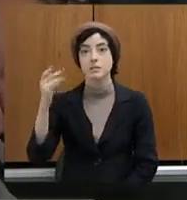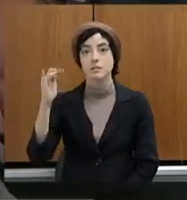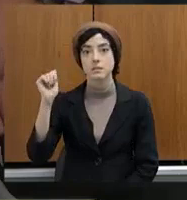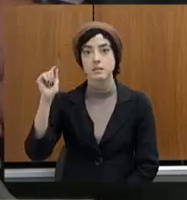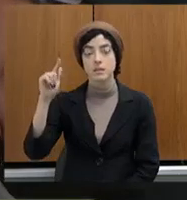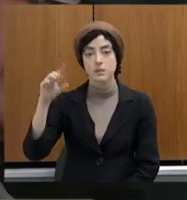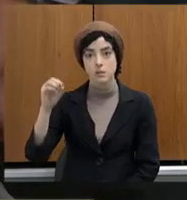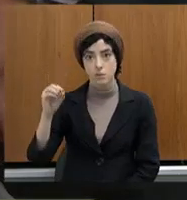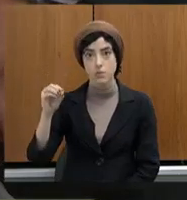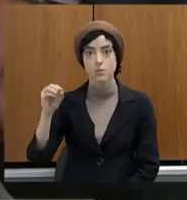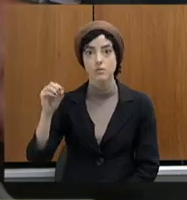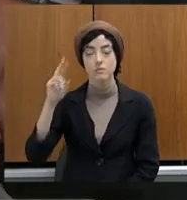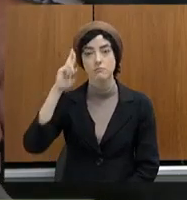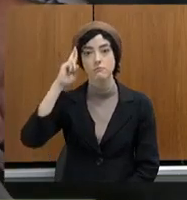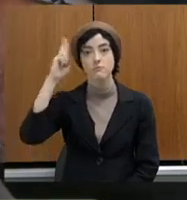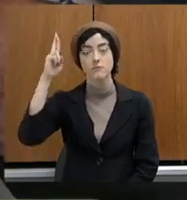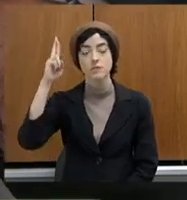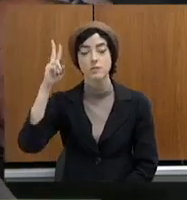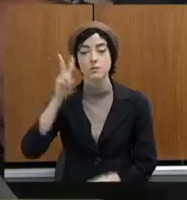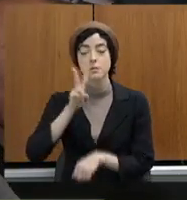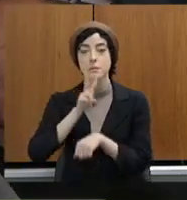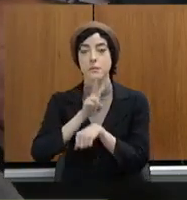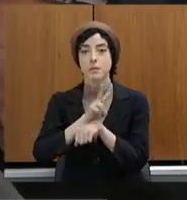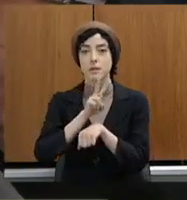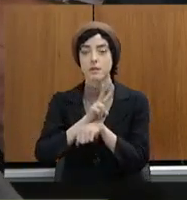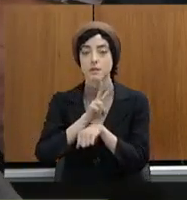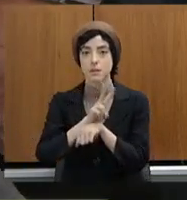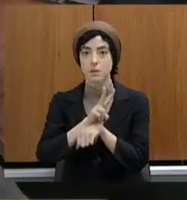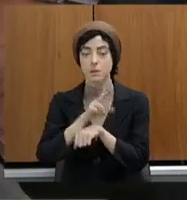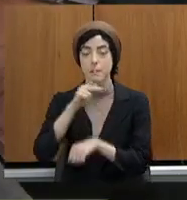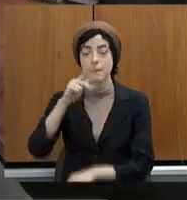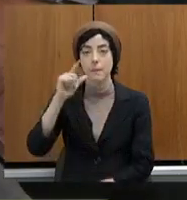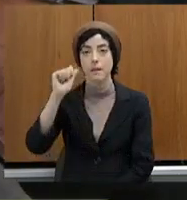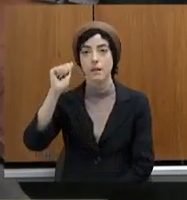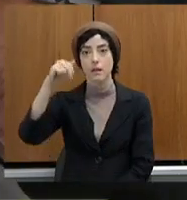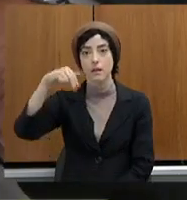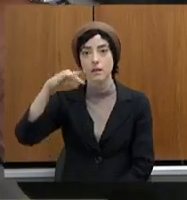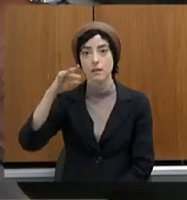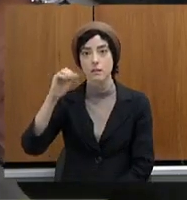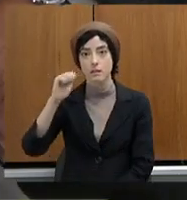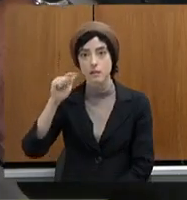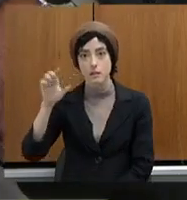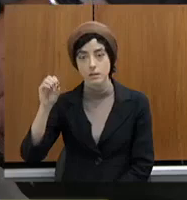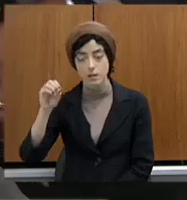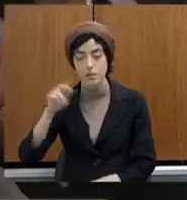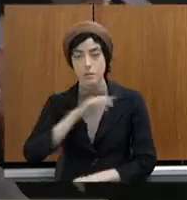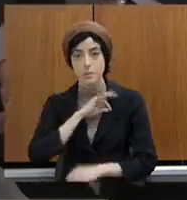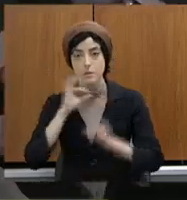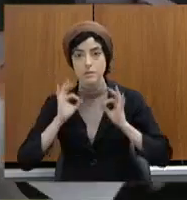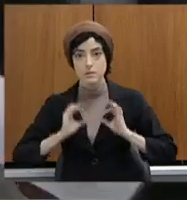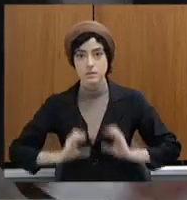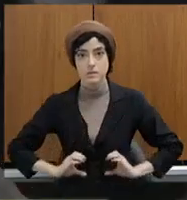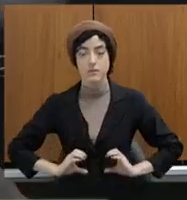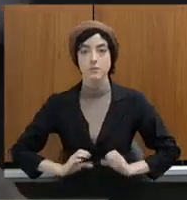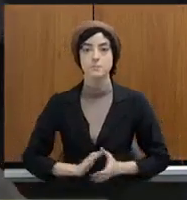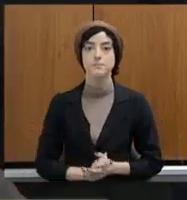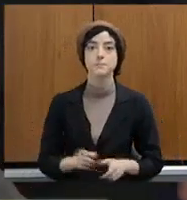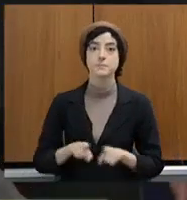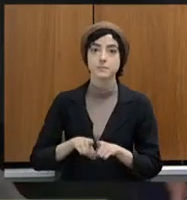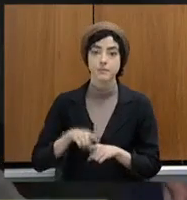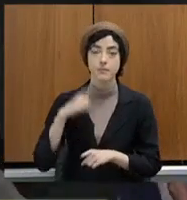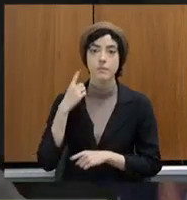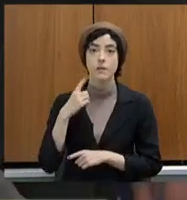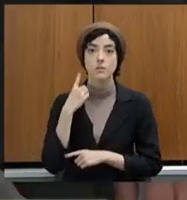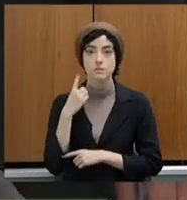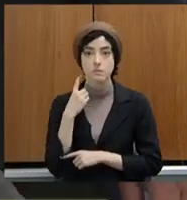digital da Polícia Civil, do doutor Tiago, do doutor Guilherme Cardoso Vasconcelos, delegado de Polícia Civil, assessor de